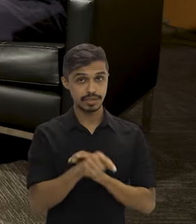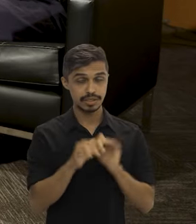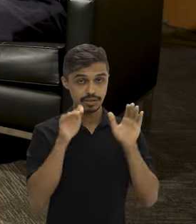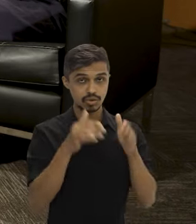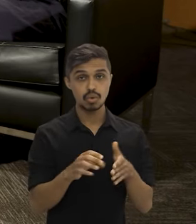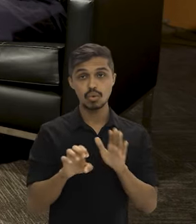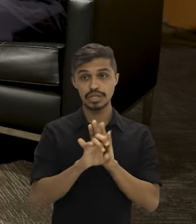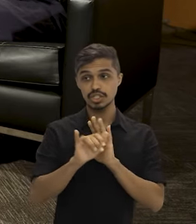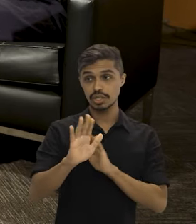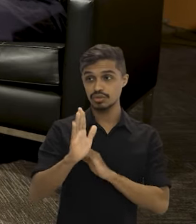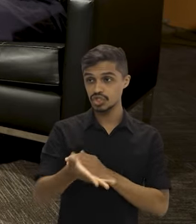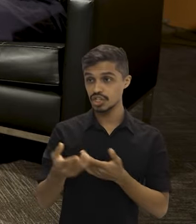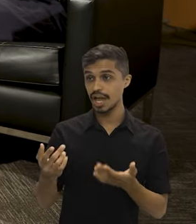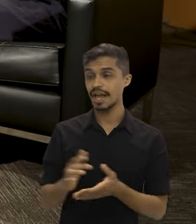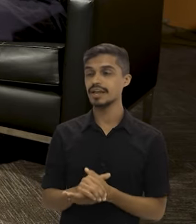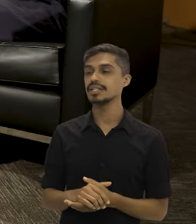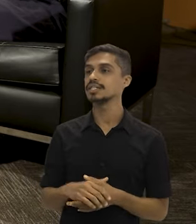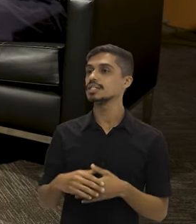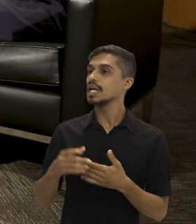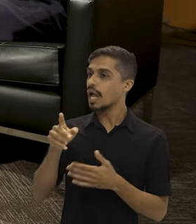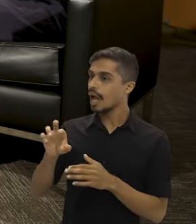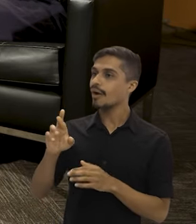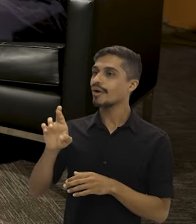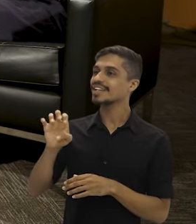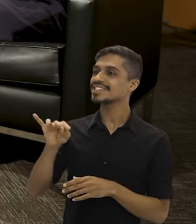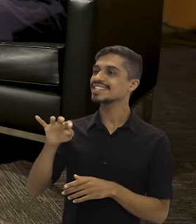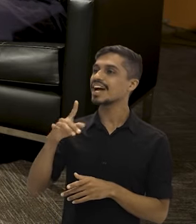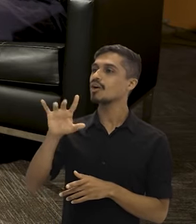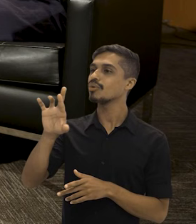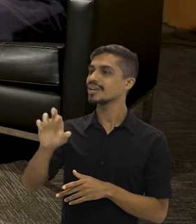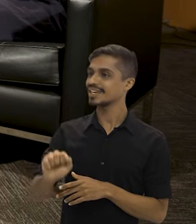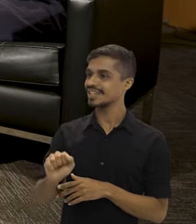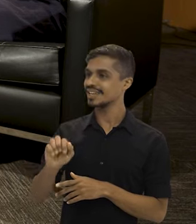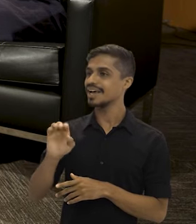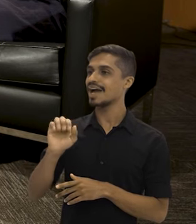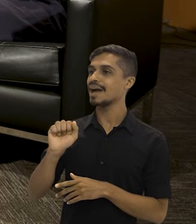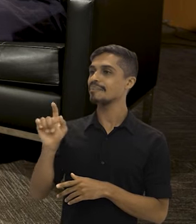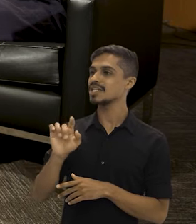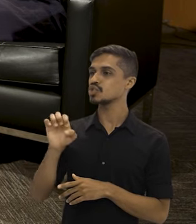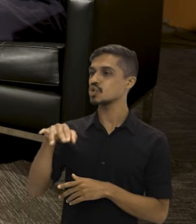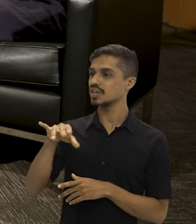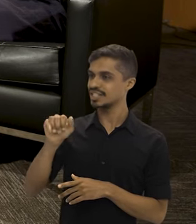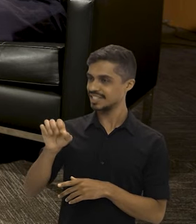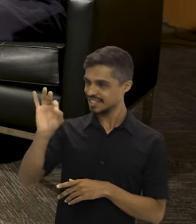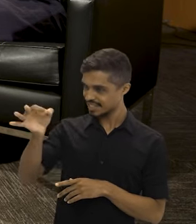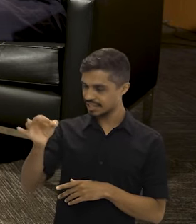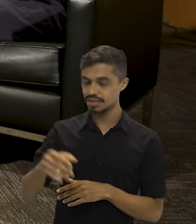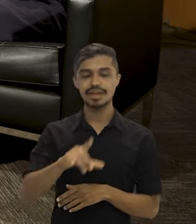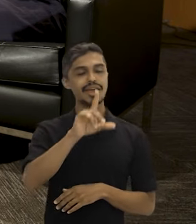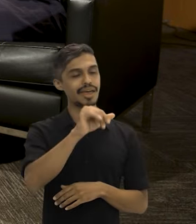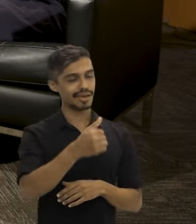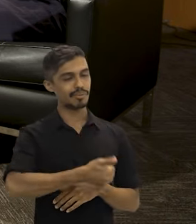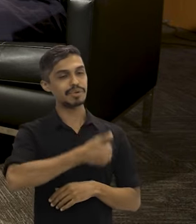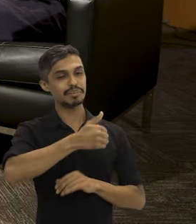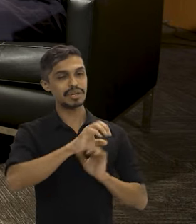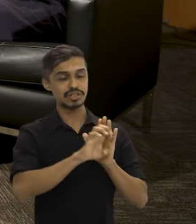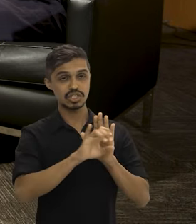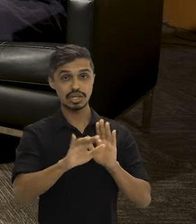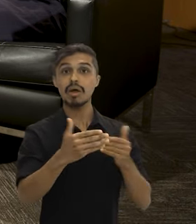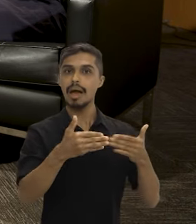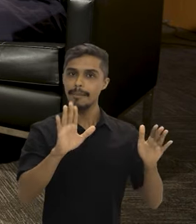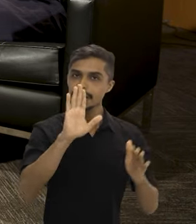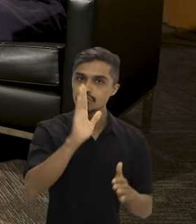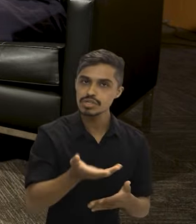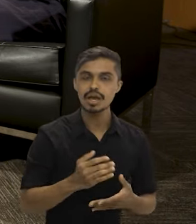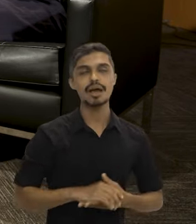lançado durante a COP. Restaura Amazônia. O Restaura Amazônia. Primeiro edital agora. Primeiro edital, que lançamos no